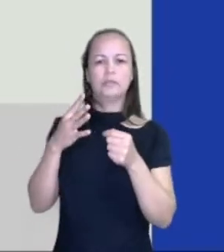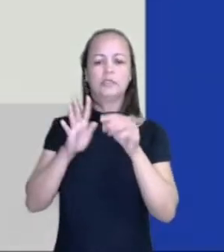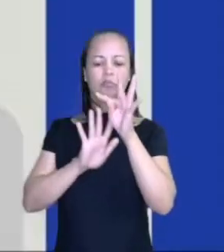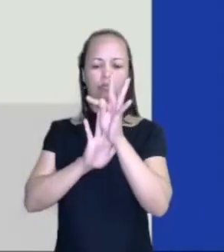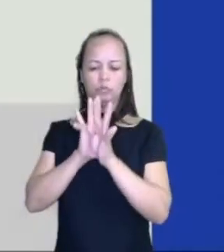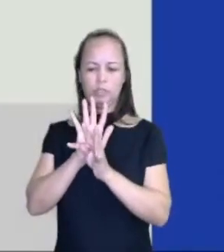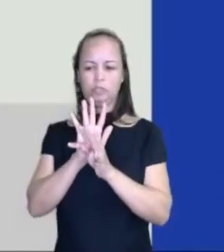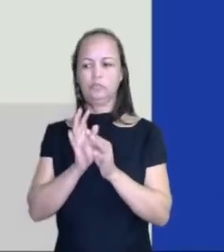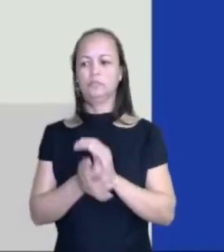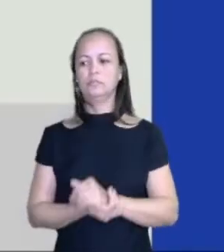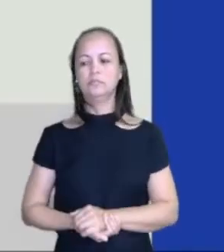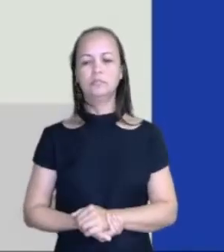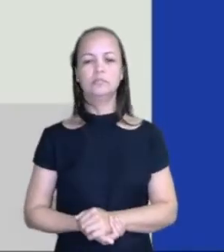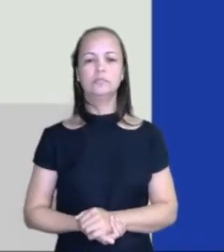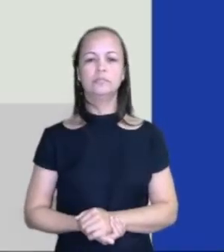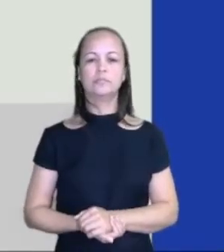pouco.